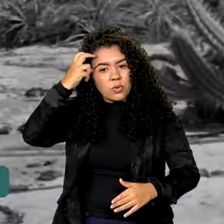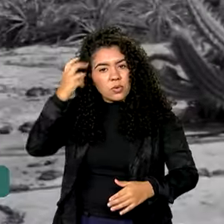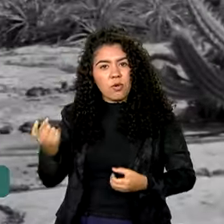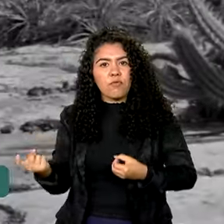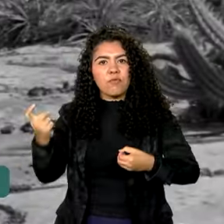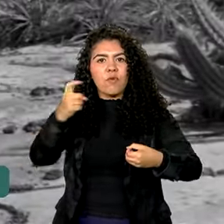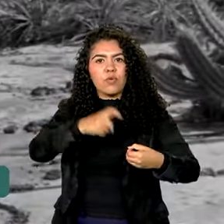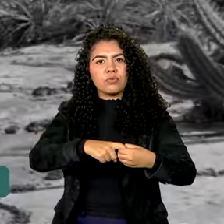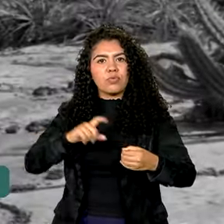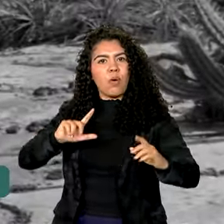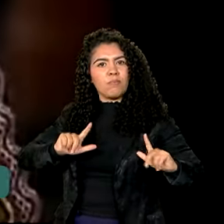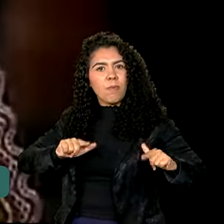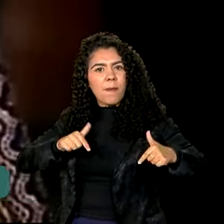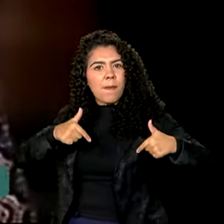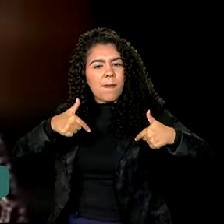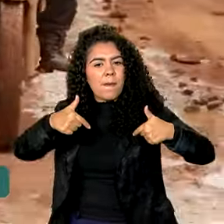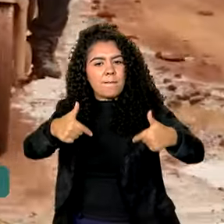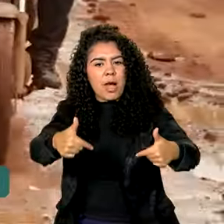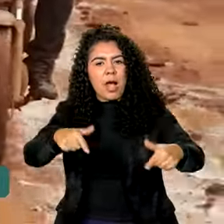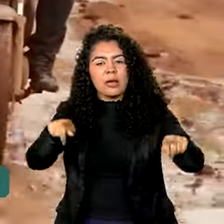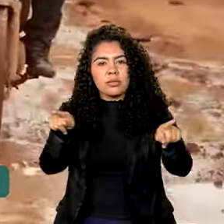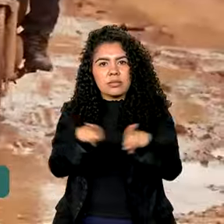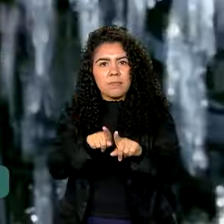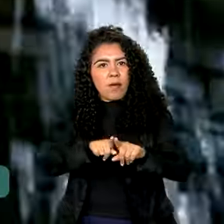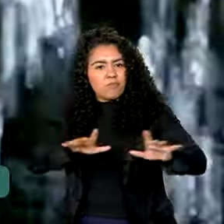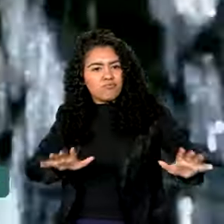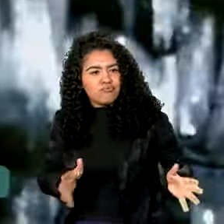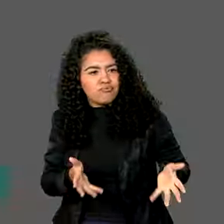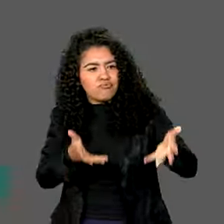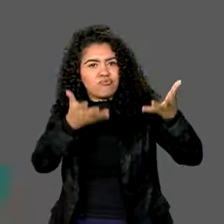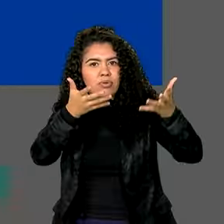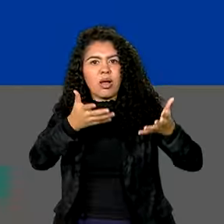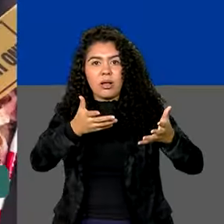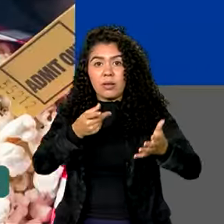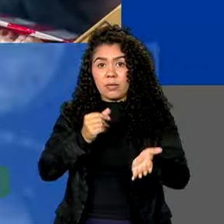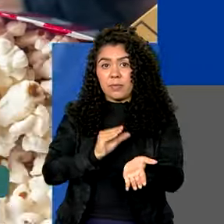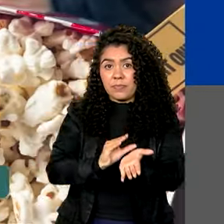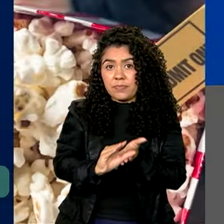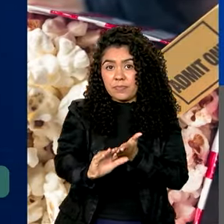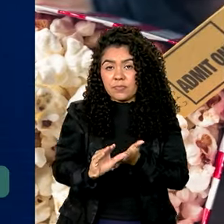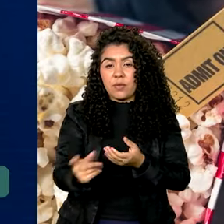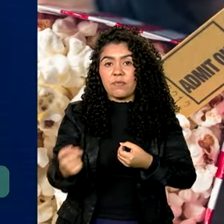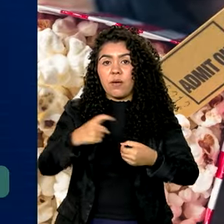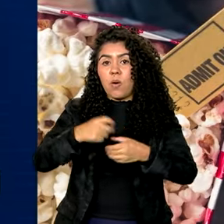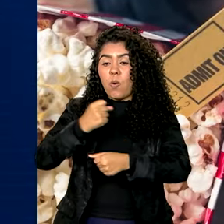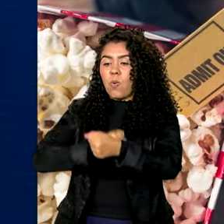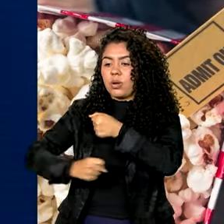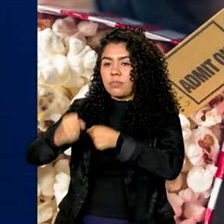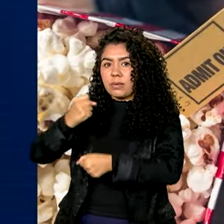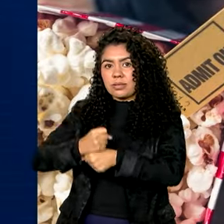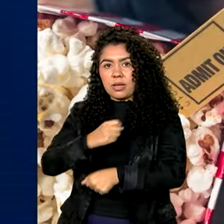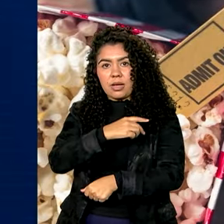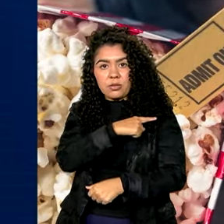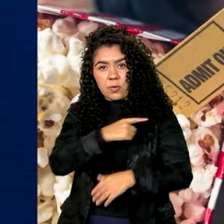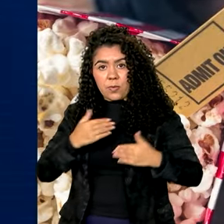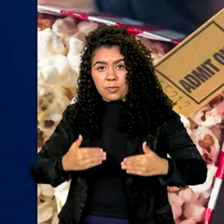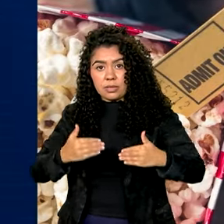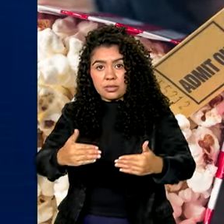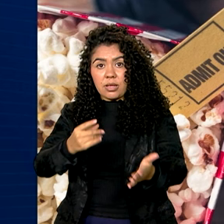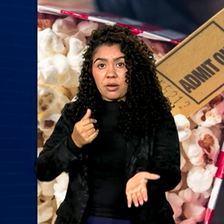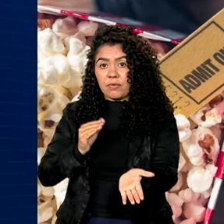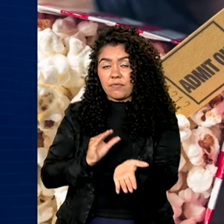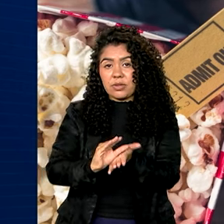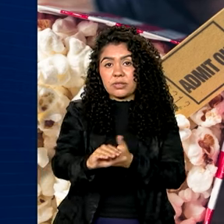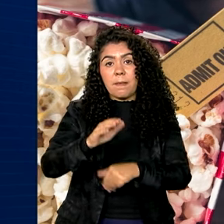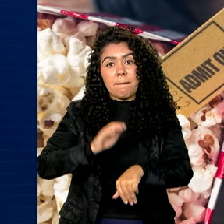protagonismo e os investimentos no setor foram retomados. No ano passado, o Ministério investiu mais de 6 milhões de